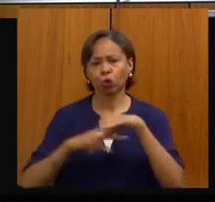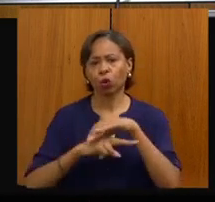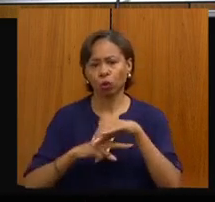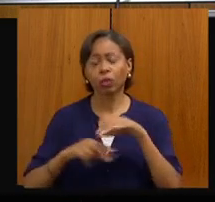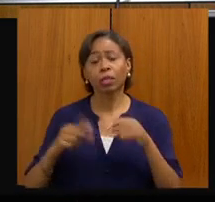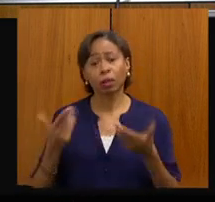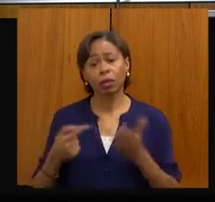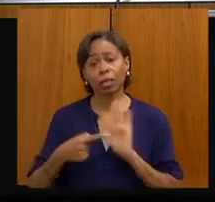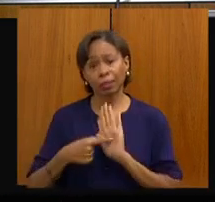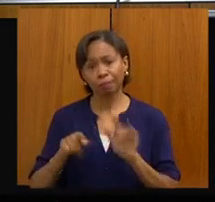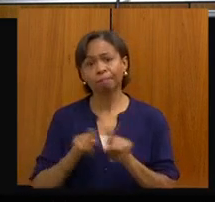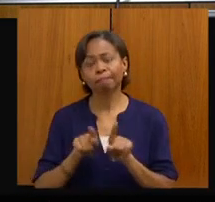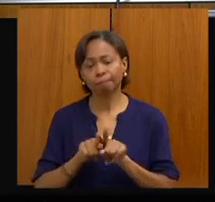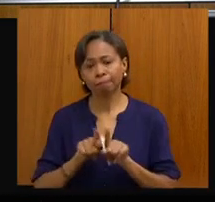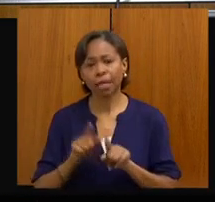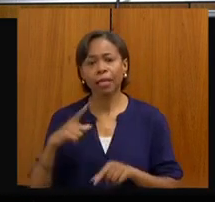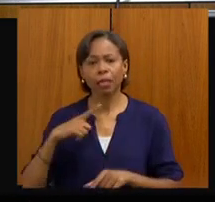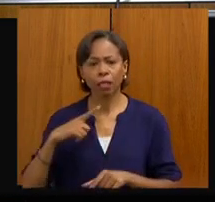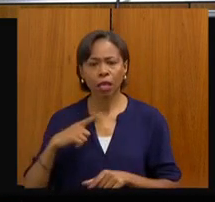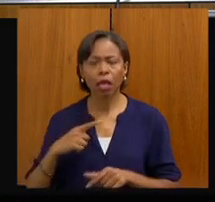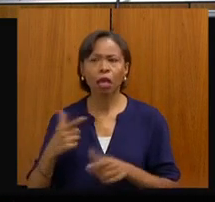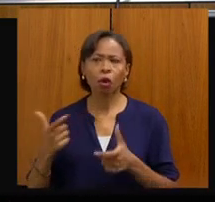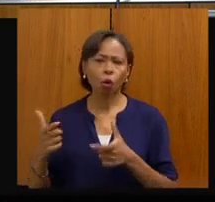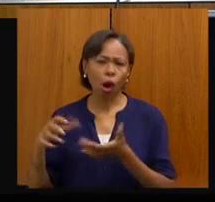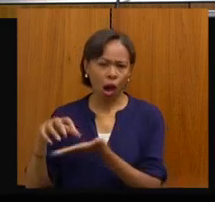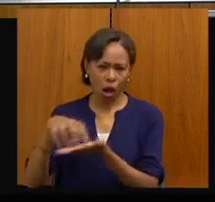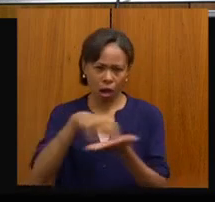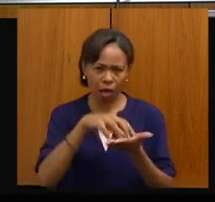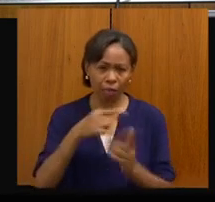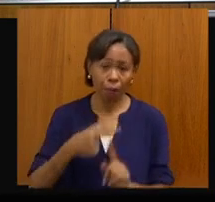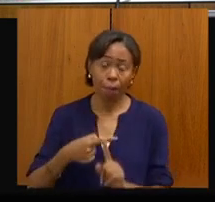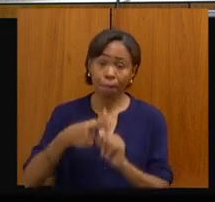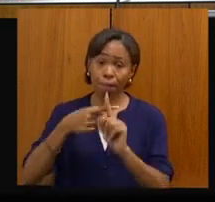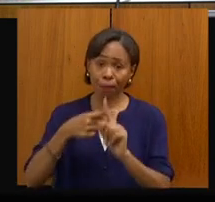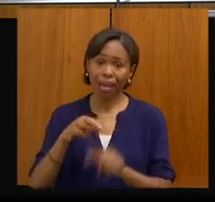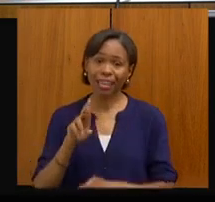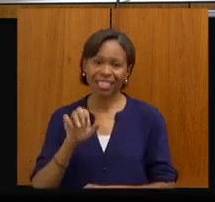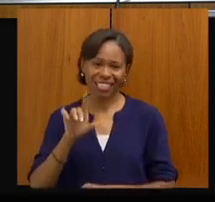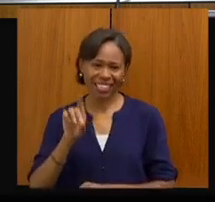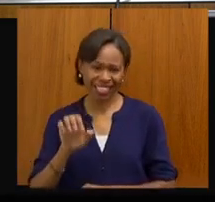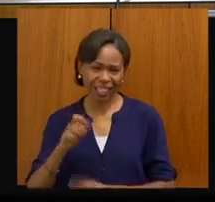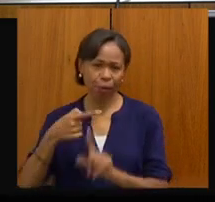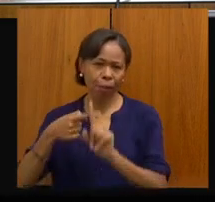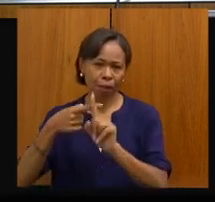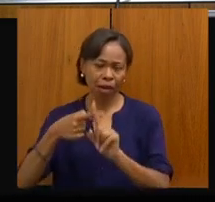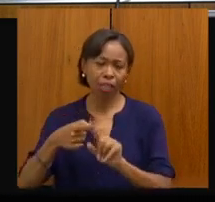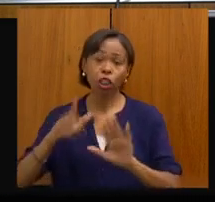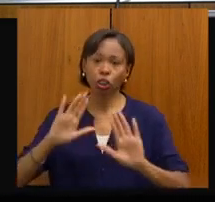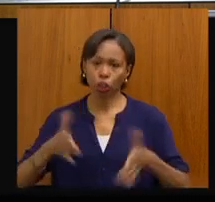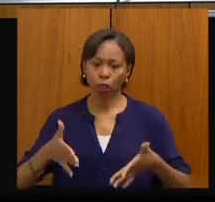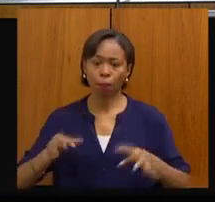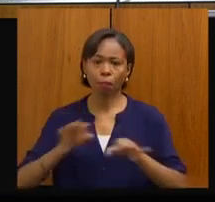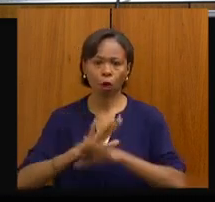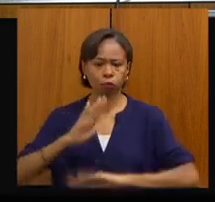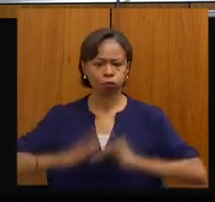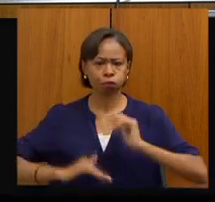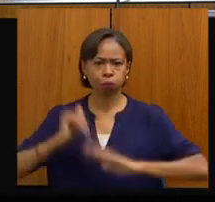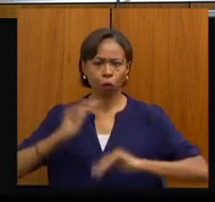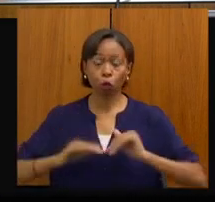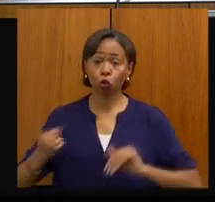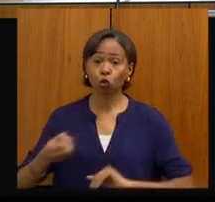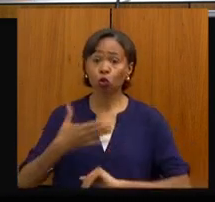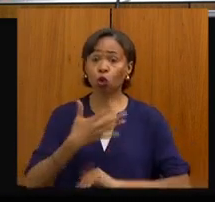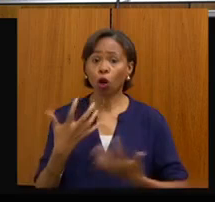estamos aí com uma rede mais qualificada com novos equipamentos, temos